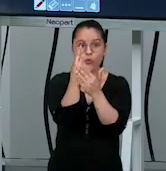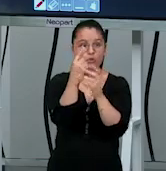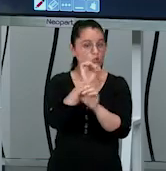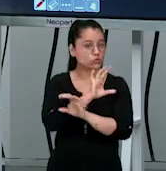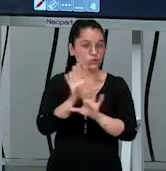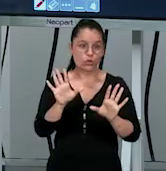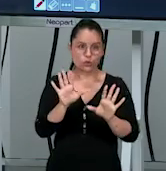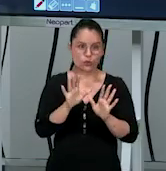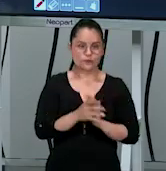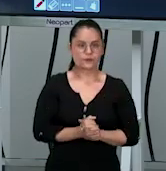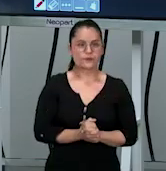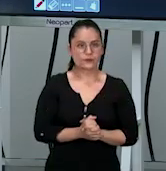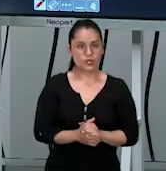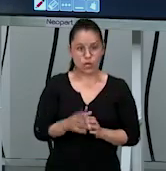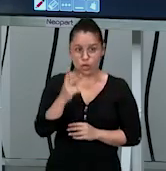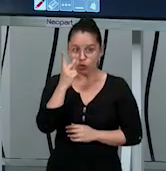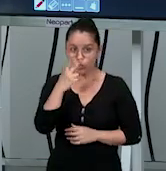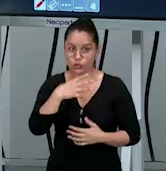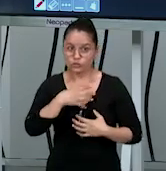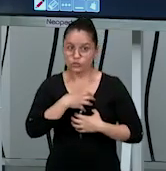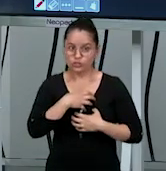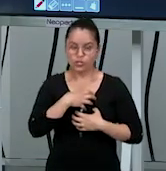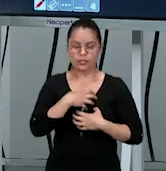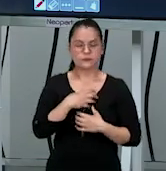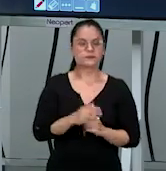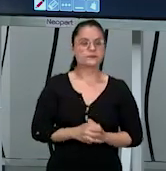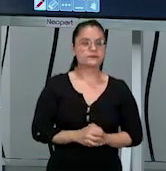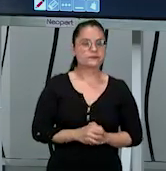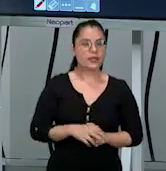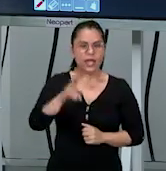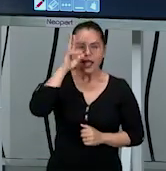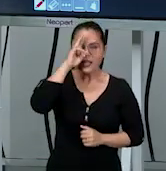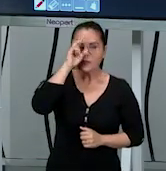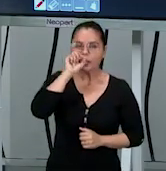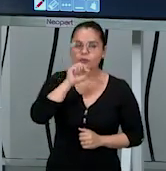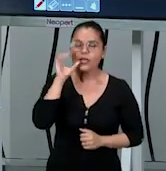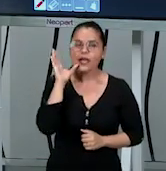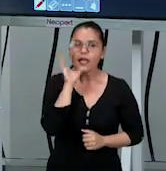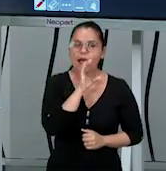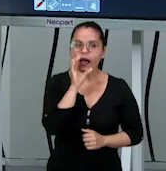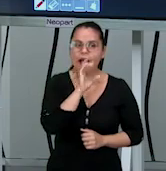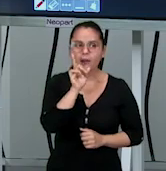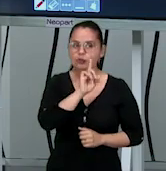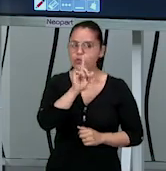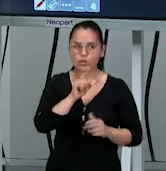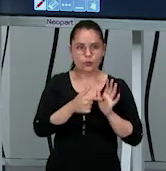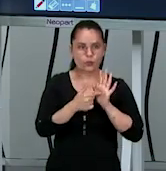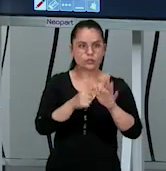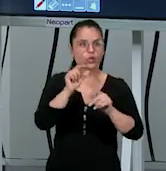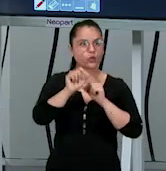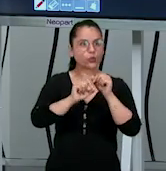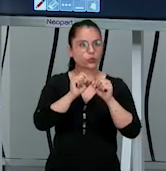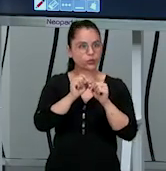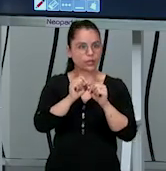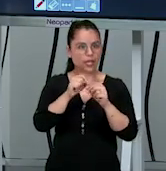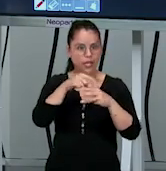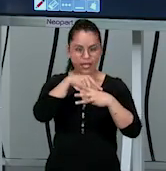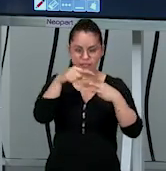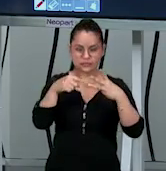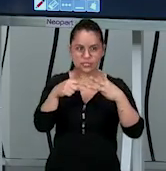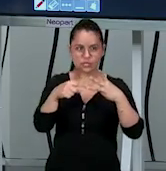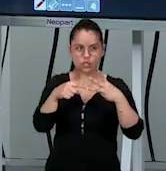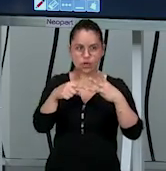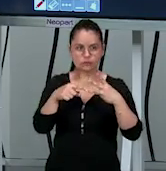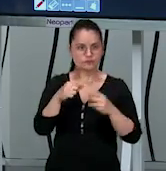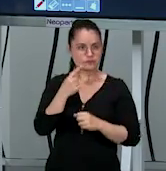Então aqui, duas maneiras de colocar a bola em jogo. Lembrando, rapidamente eu não demonstrei aqui, as três maneiras.